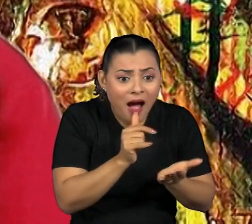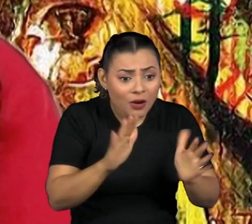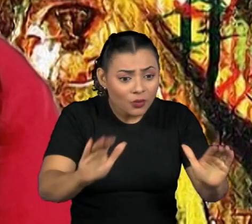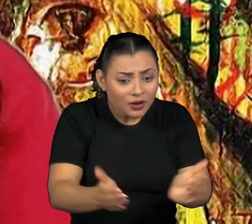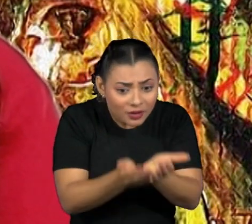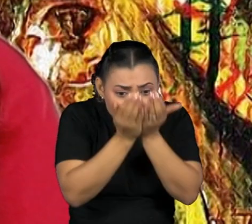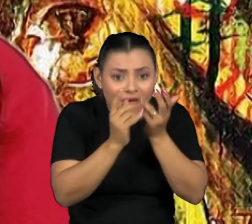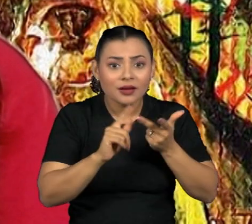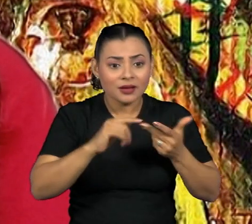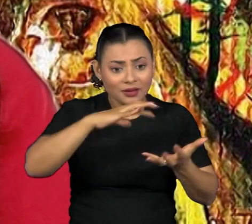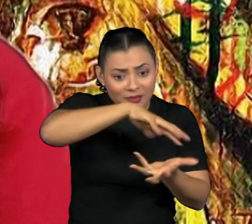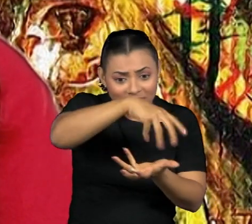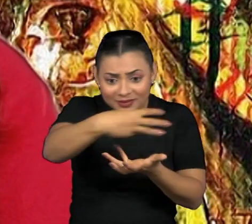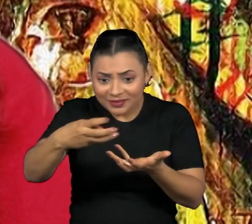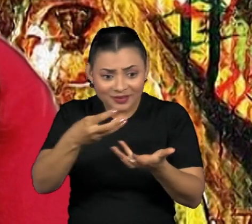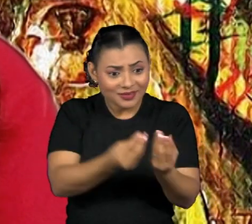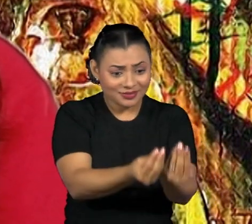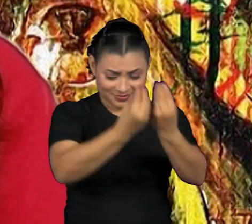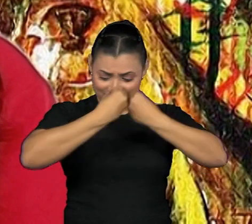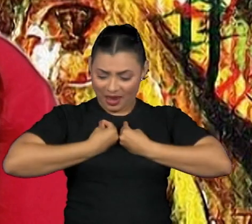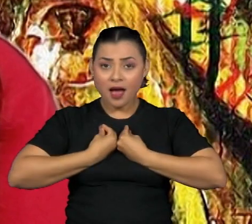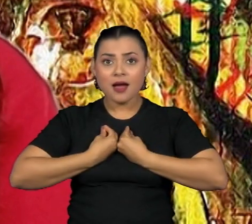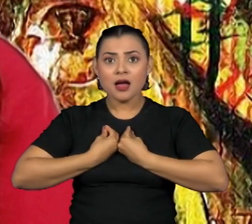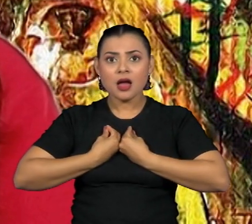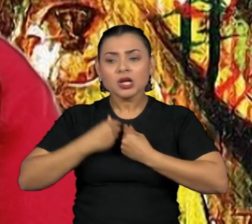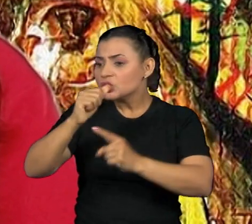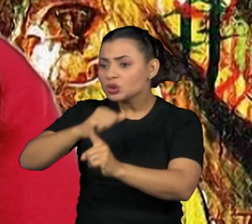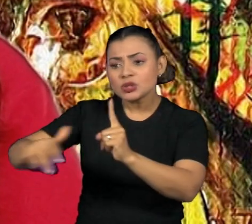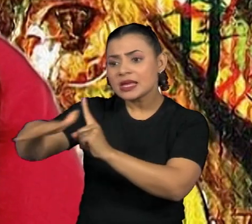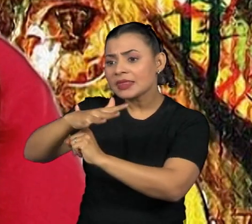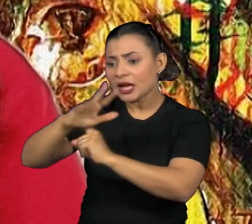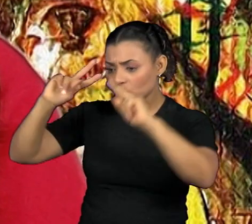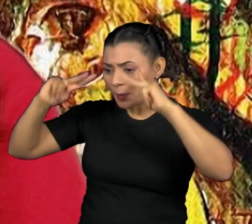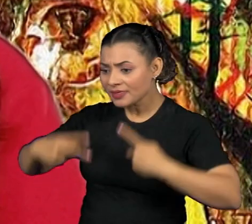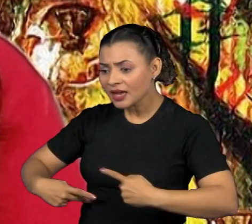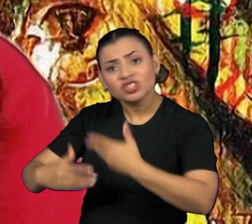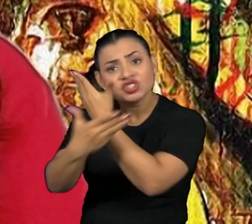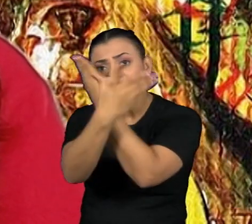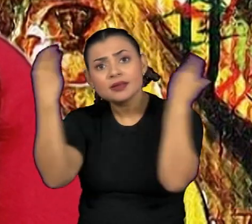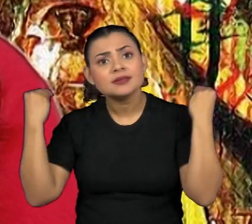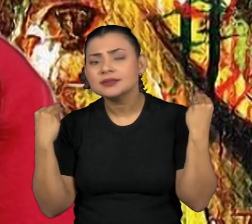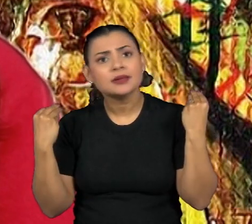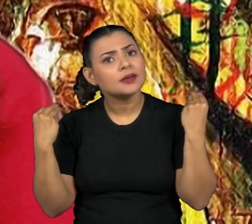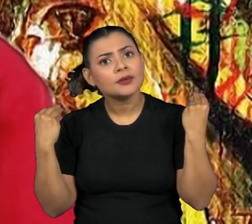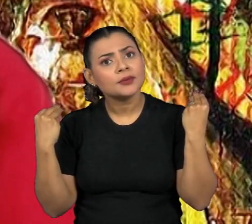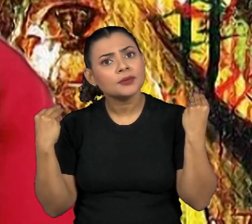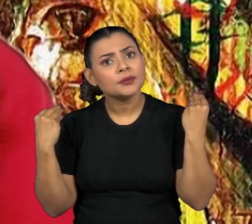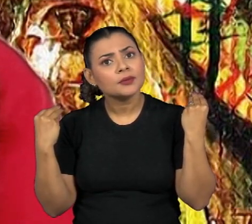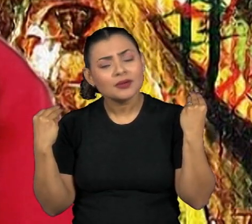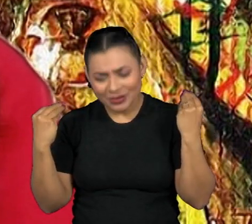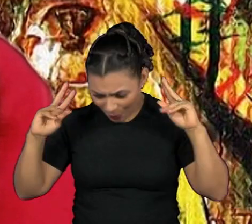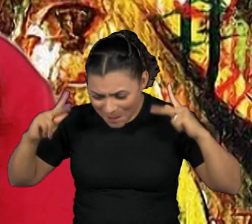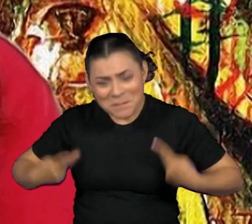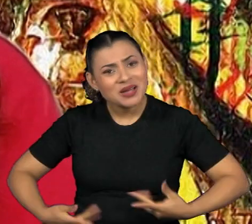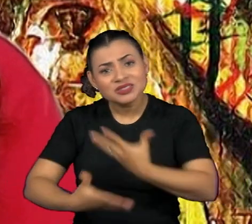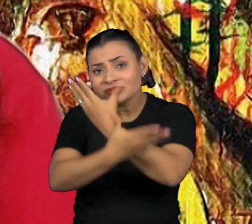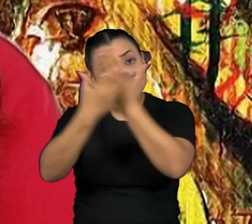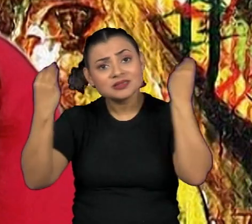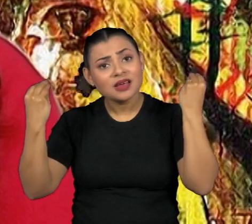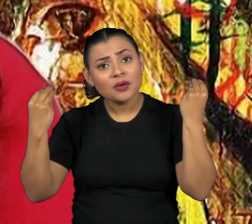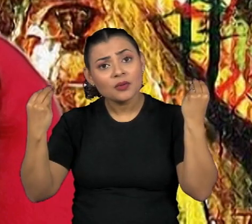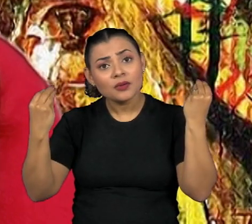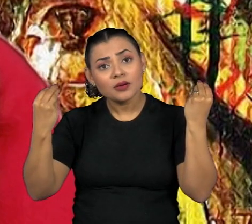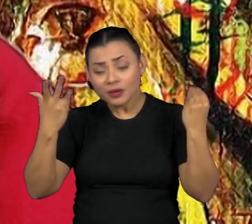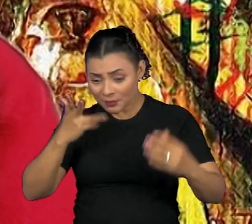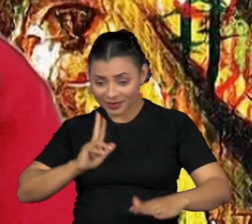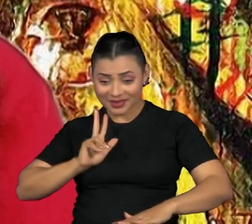E a sociedade esqueceu disso, a humanidade esqueceu disso. Então, à medida que o ser humano esquece do